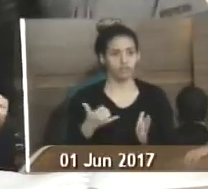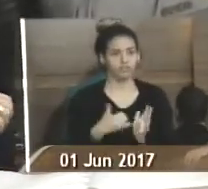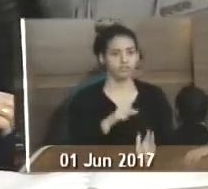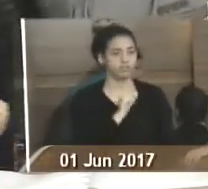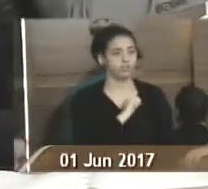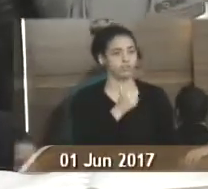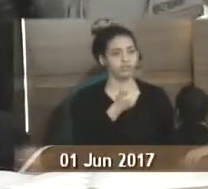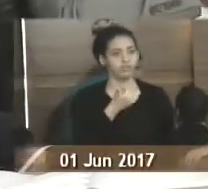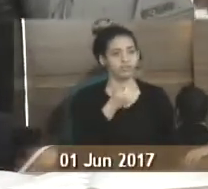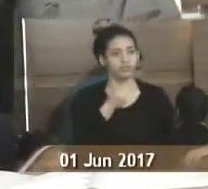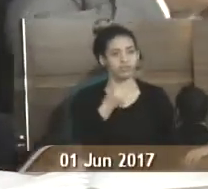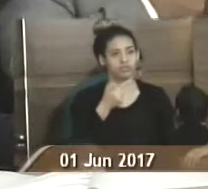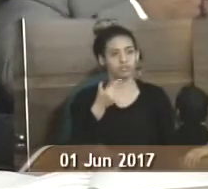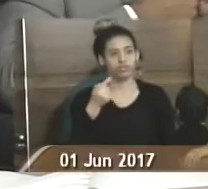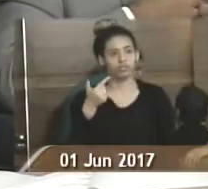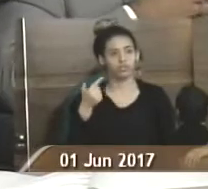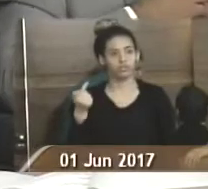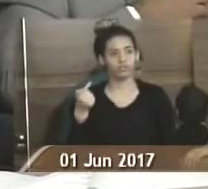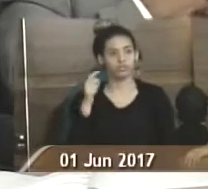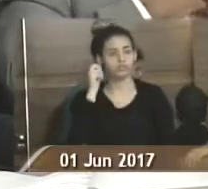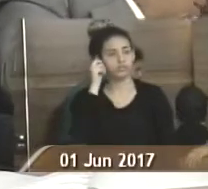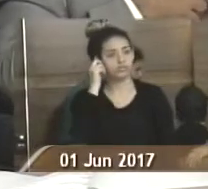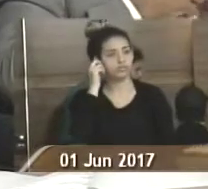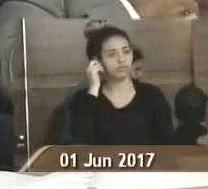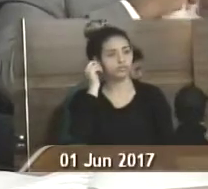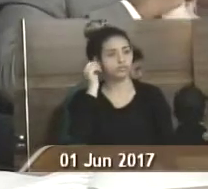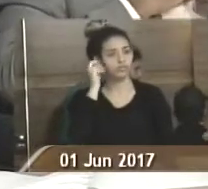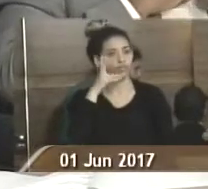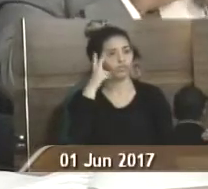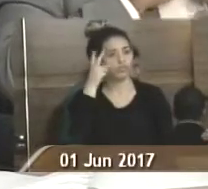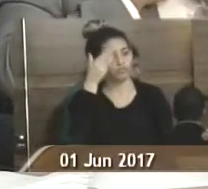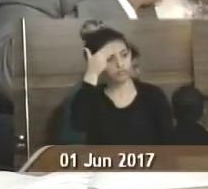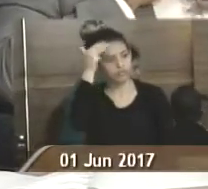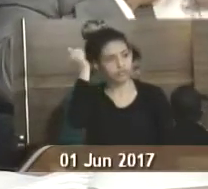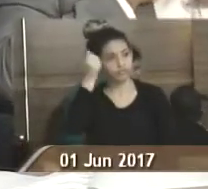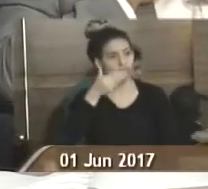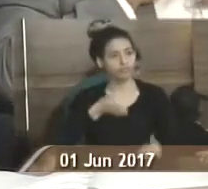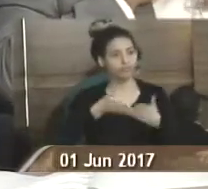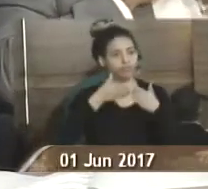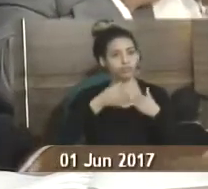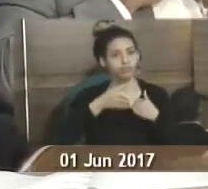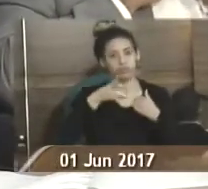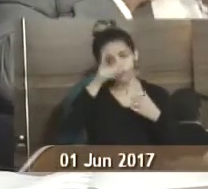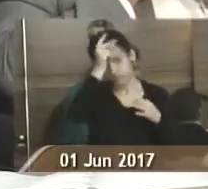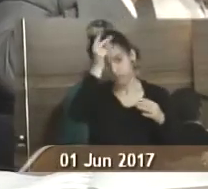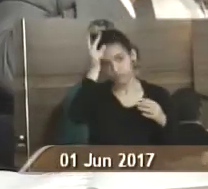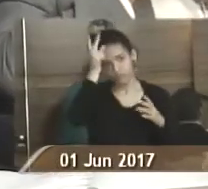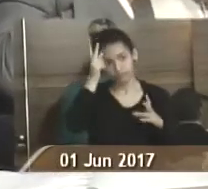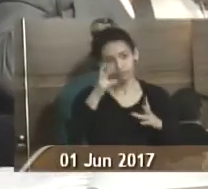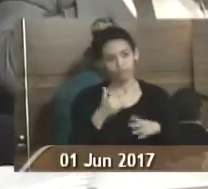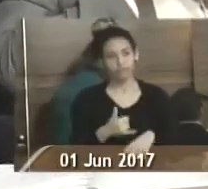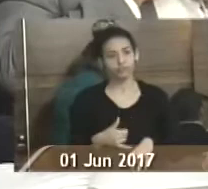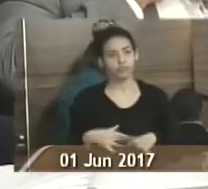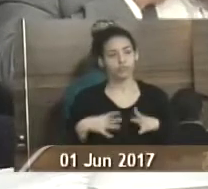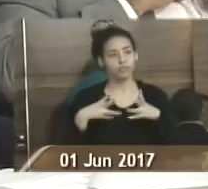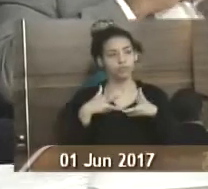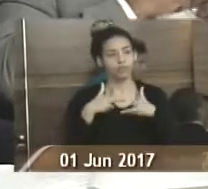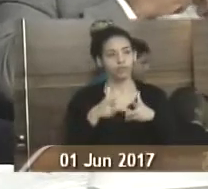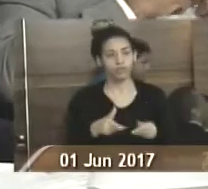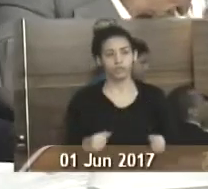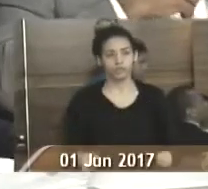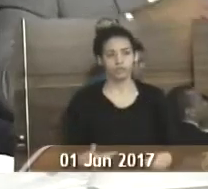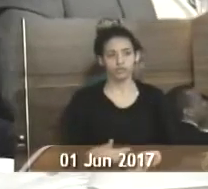1767, de 2017. Marco Santo Antônio, indicando ao prefeito municipal a dragagem e ampliação da barragem